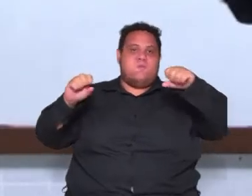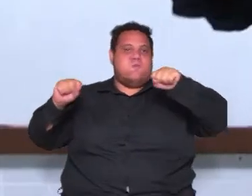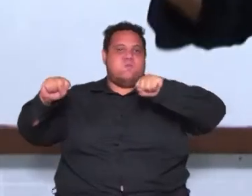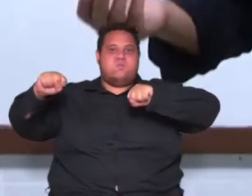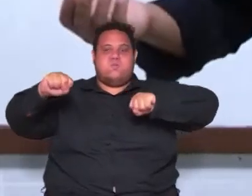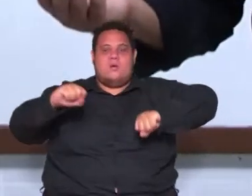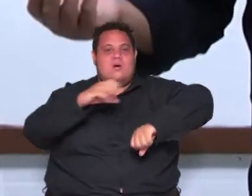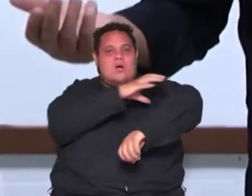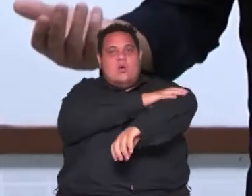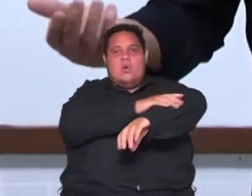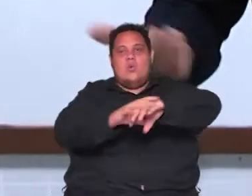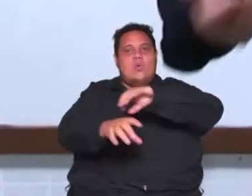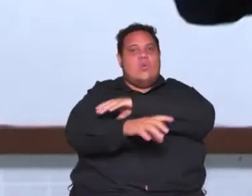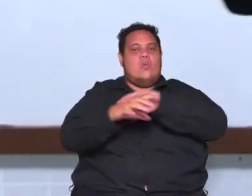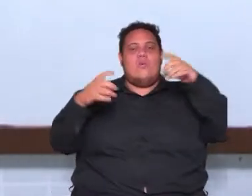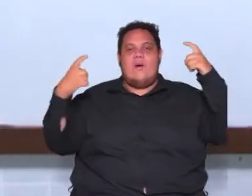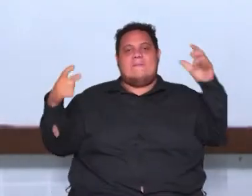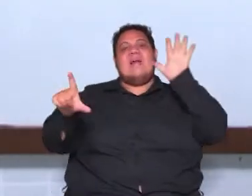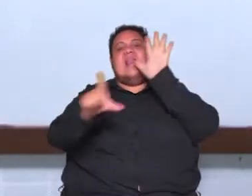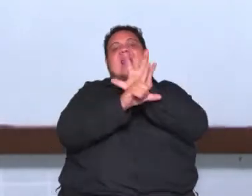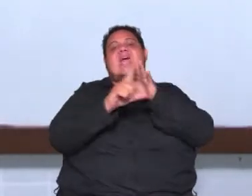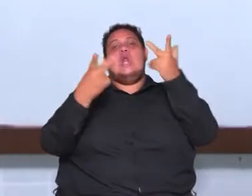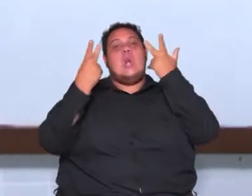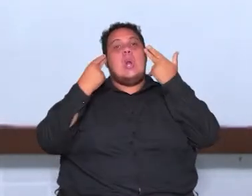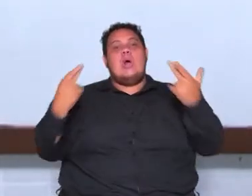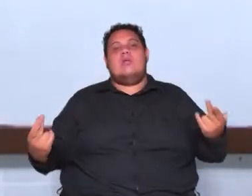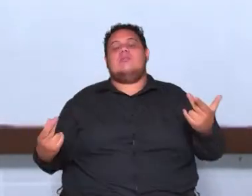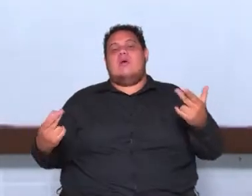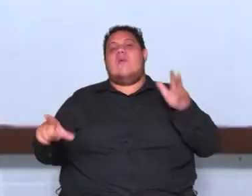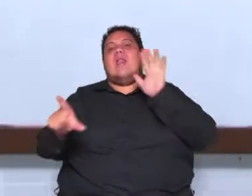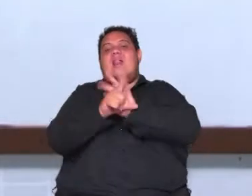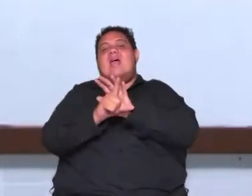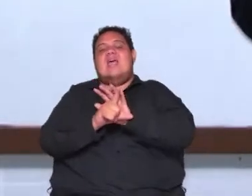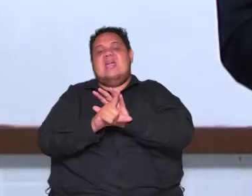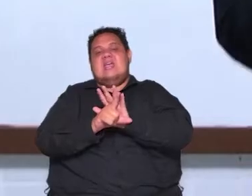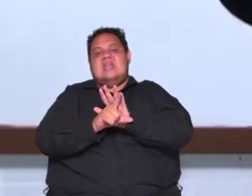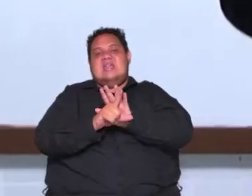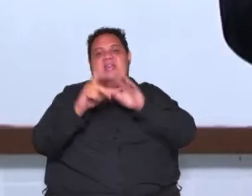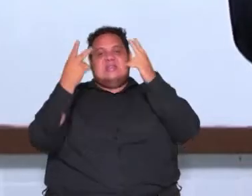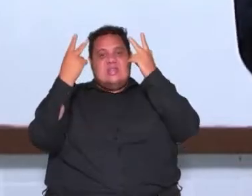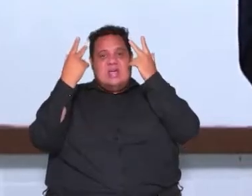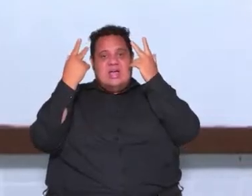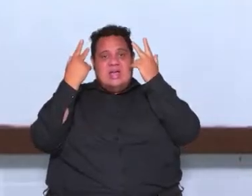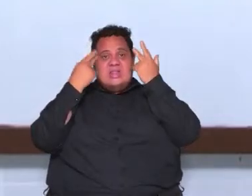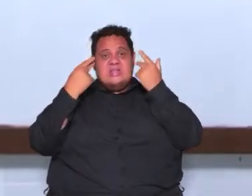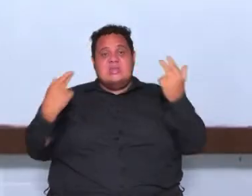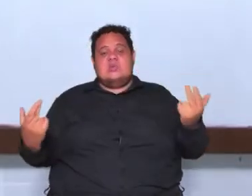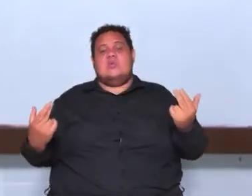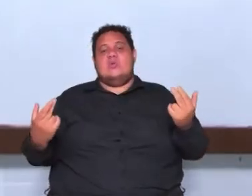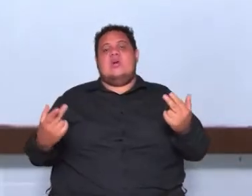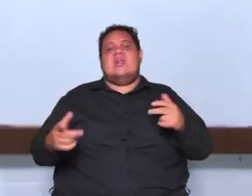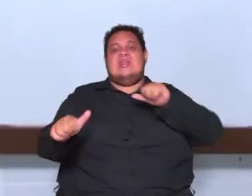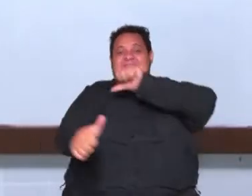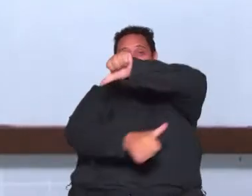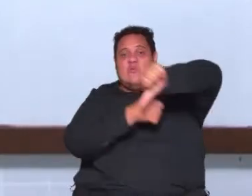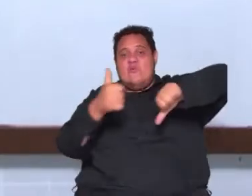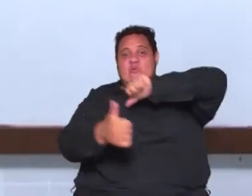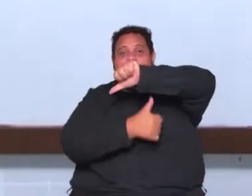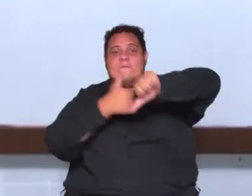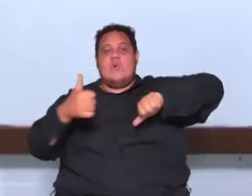fez isso é uma lei natural tá isso é uma lei da natureza ele transformou essa lei da natureza